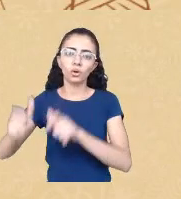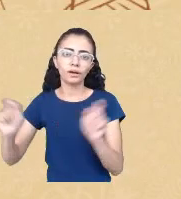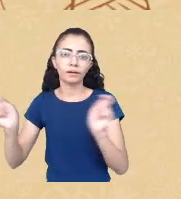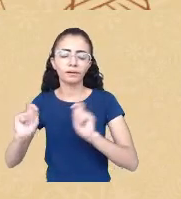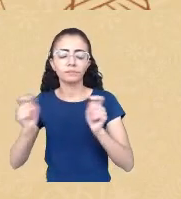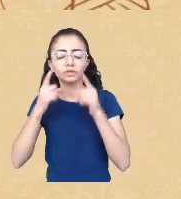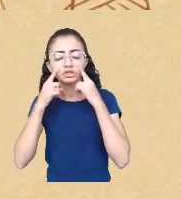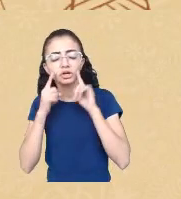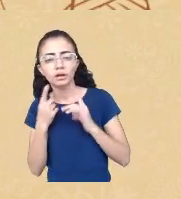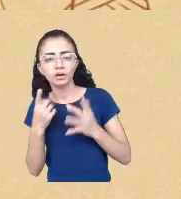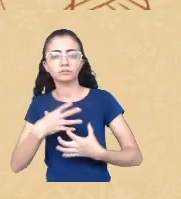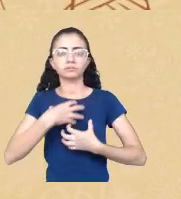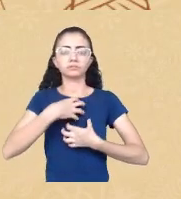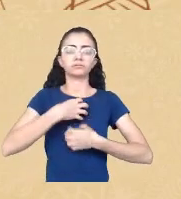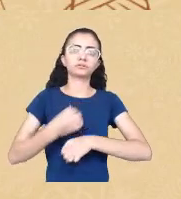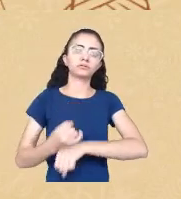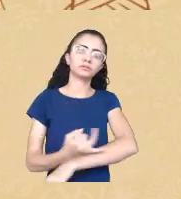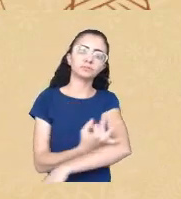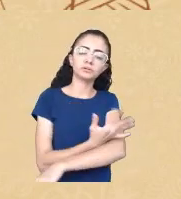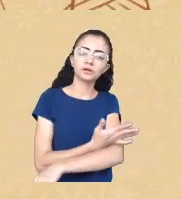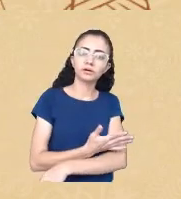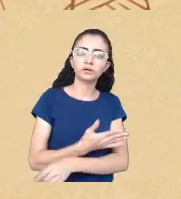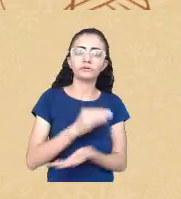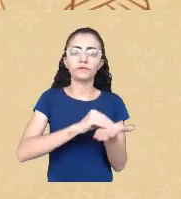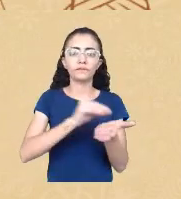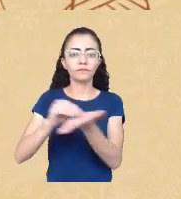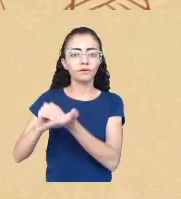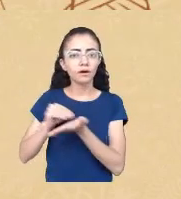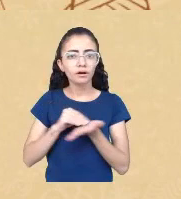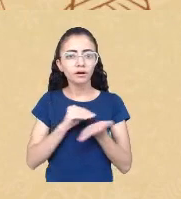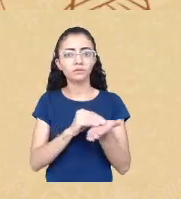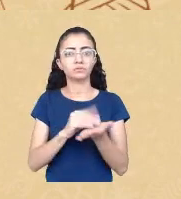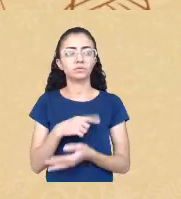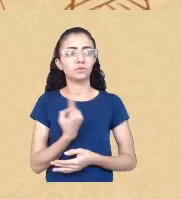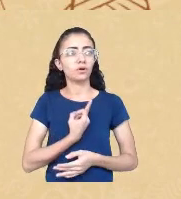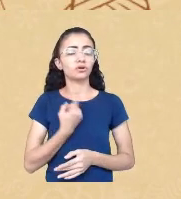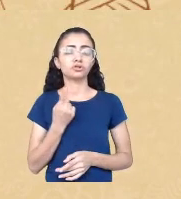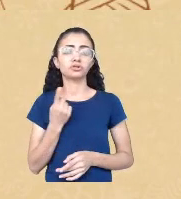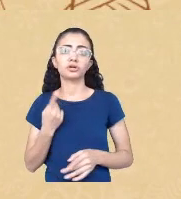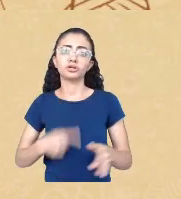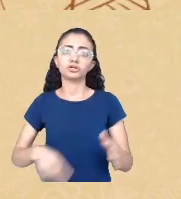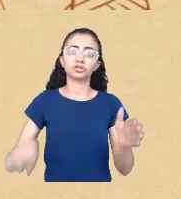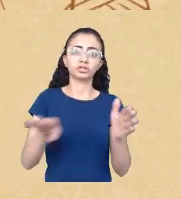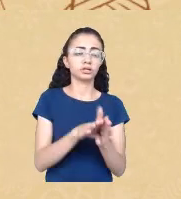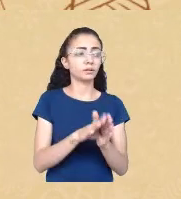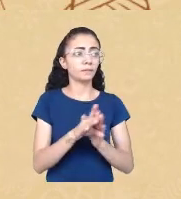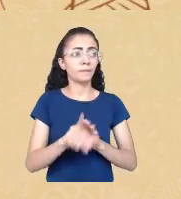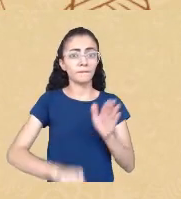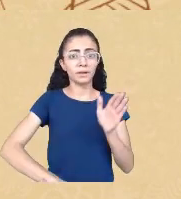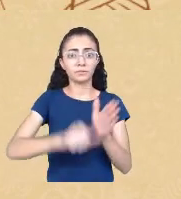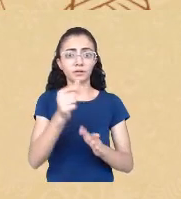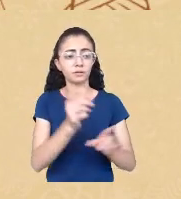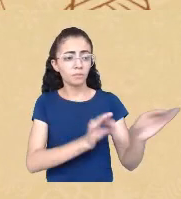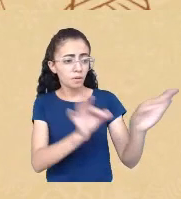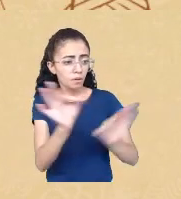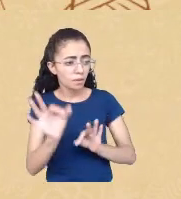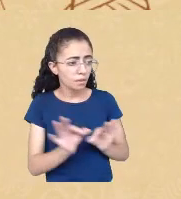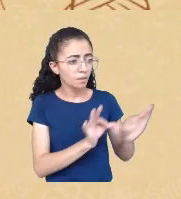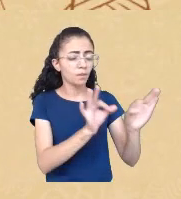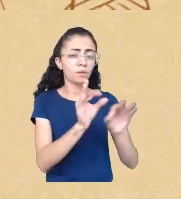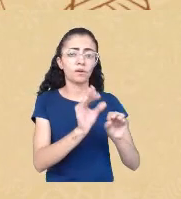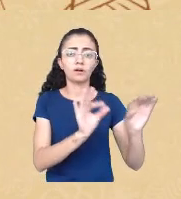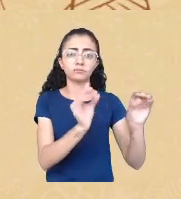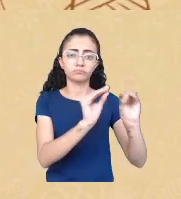nós somos aquelas que chegamos primeiro e vamos arrumando vamos organizando vamos pondo tudo no lugar